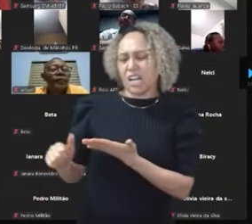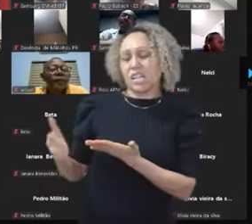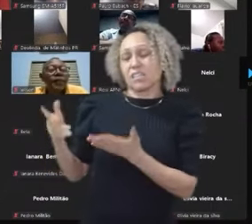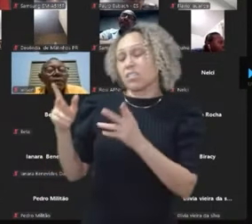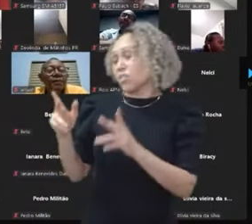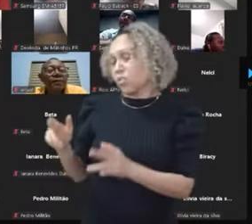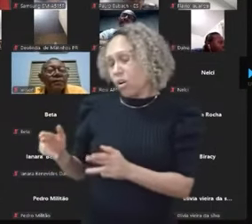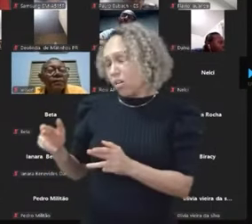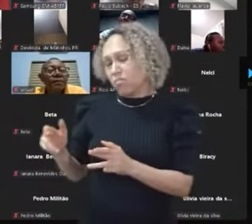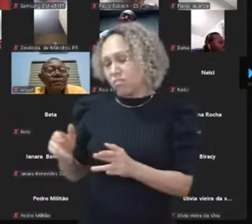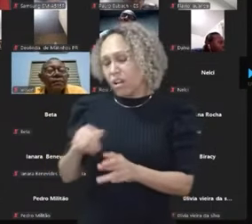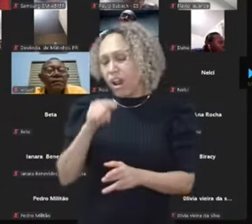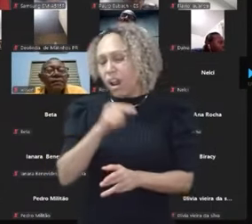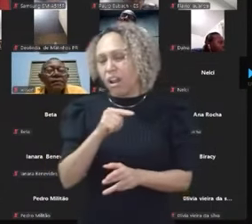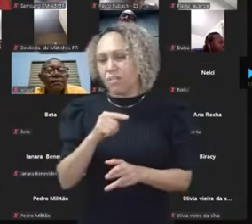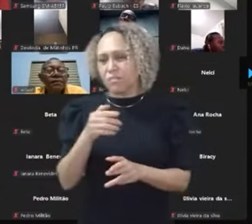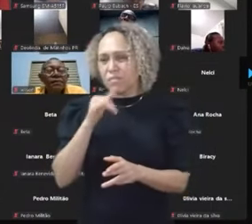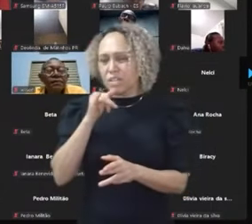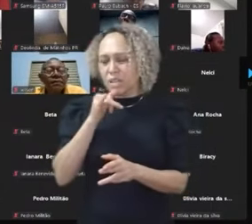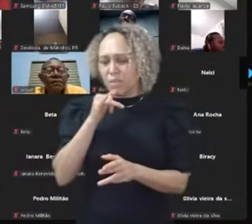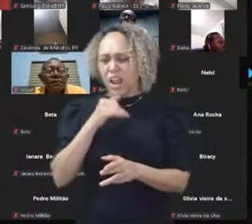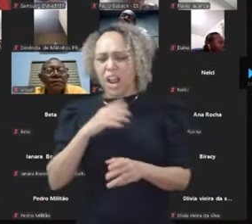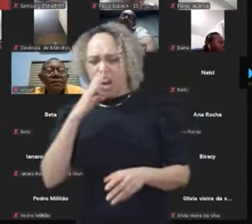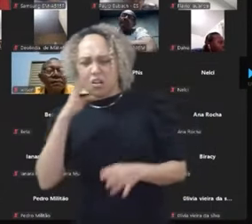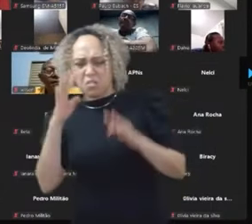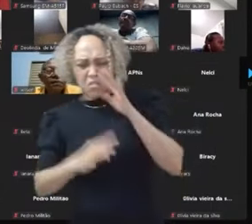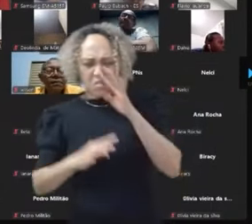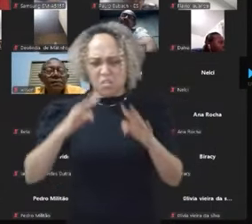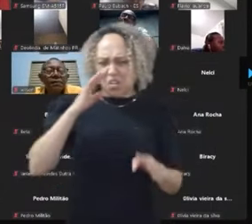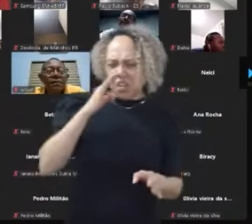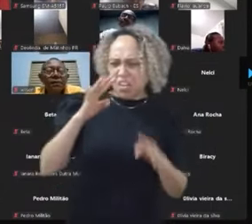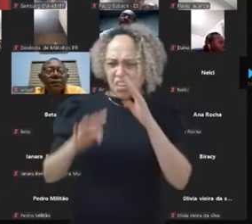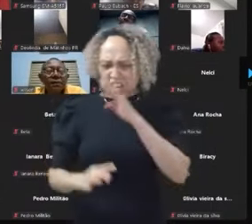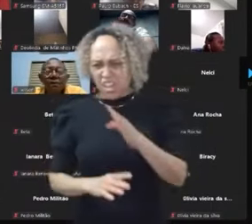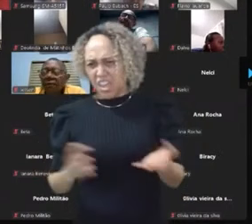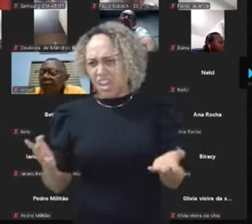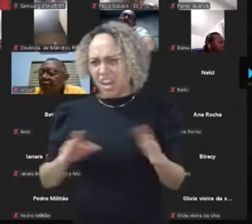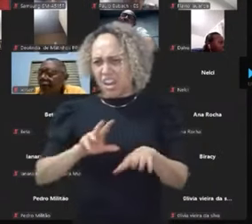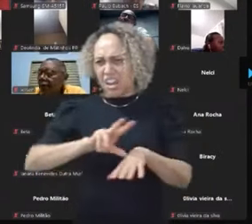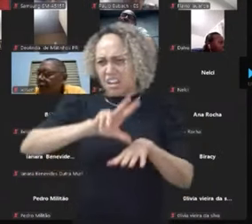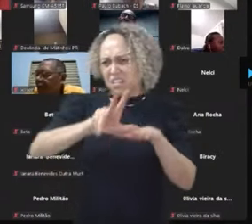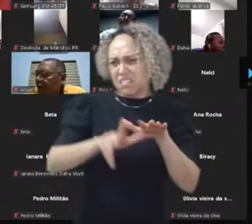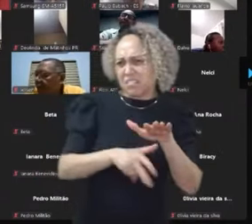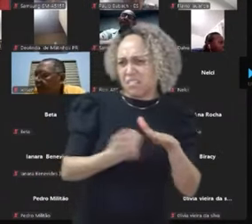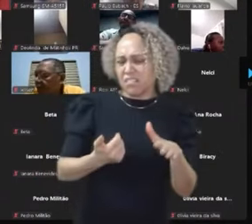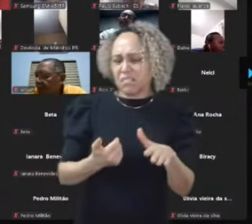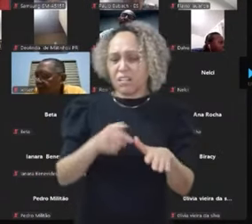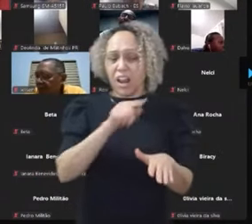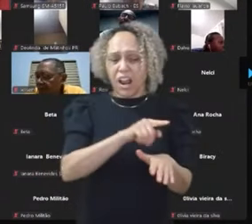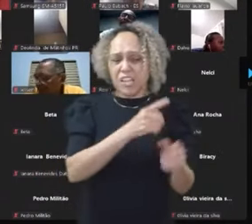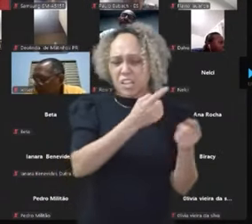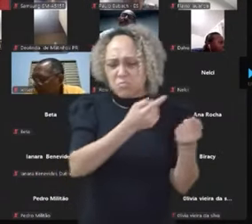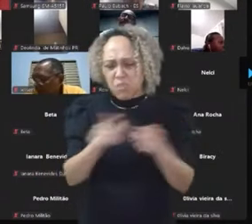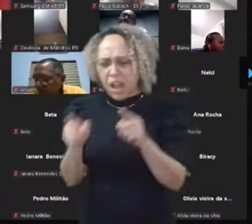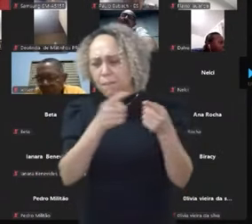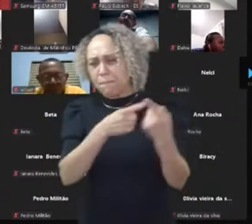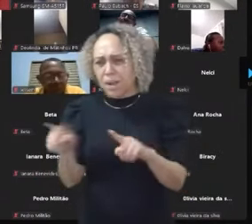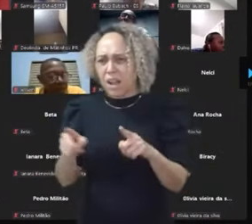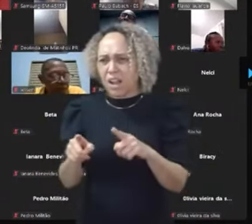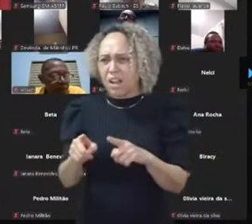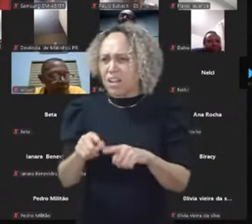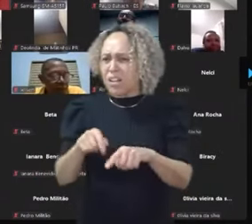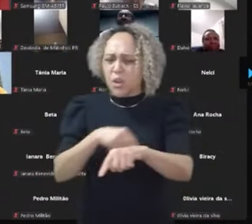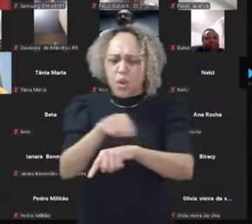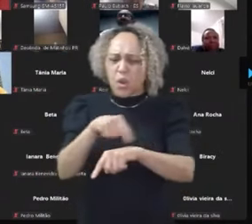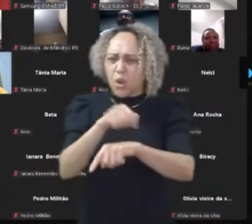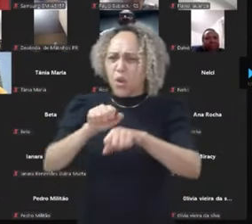disso, daquilo, ele vai lá, detona, e depois de algumas horas tem milhares de vídeos no TikTok e no Instagram